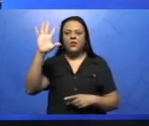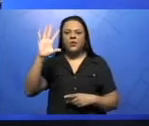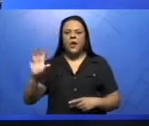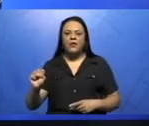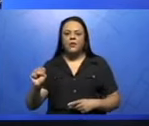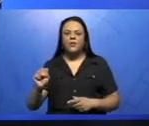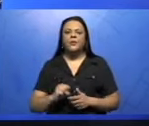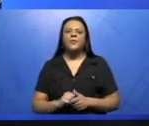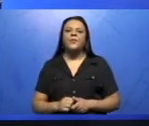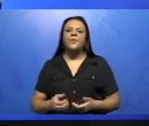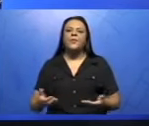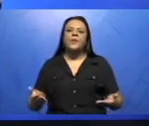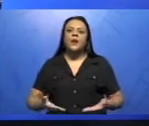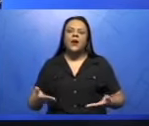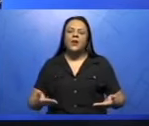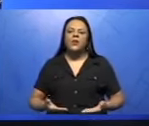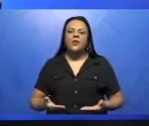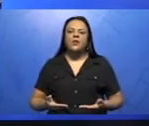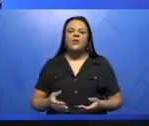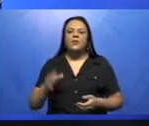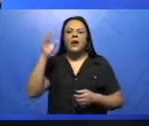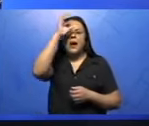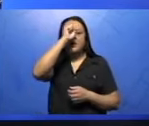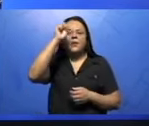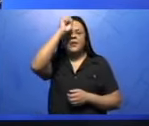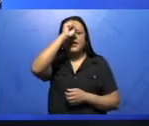do aspecto econômico.